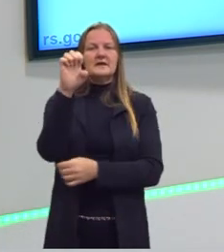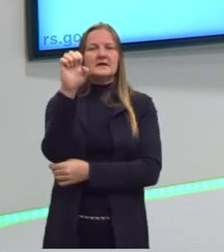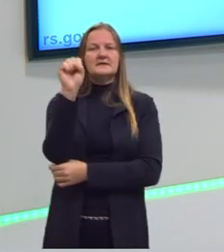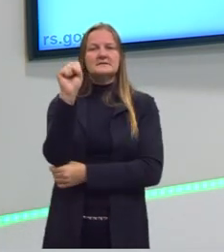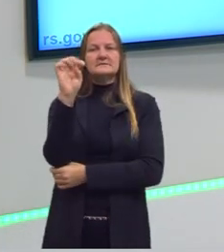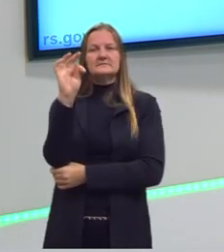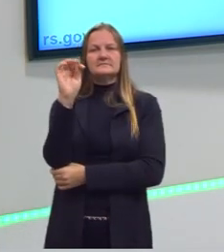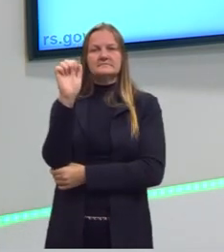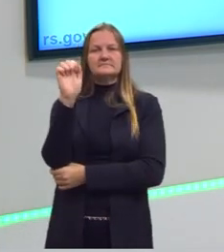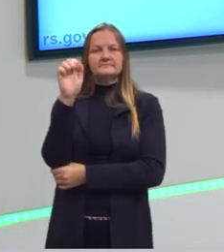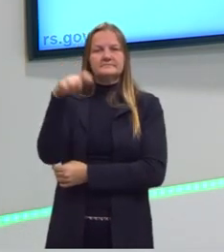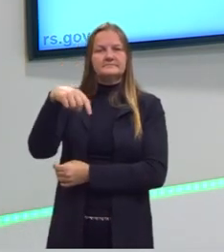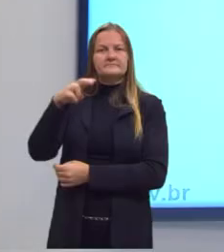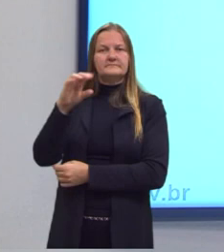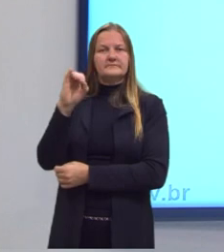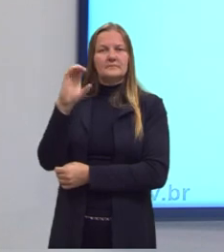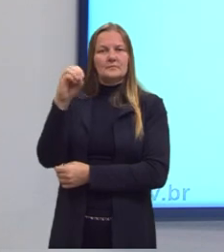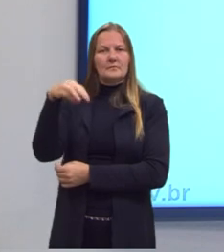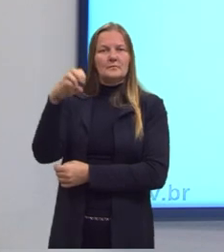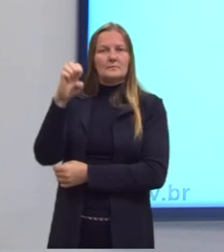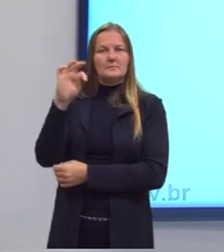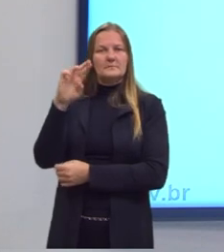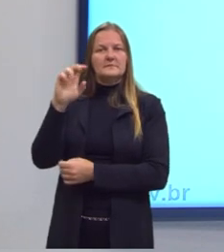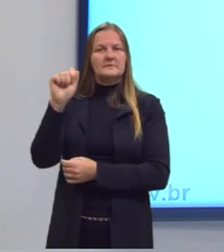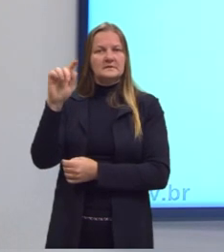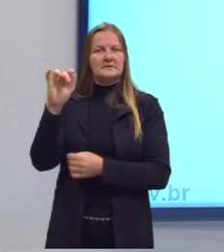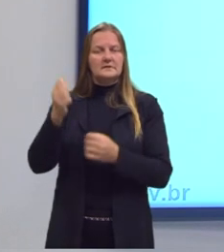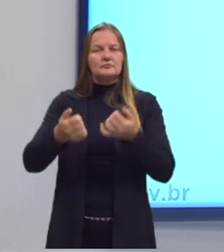proporção da estequiometria.